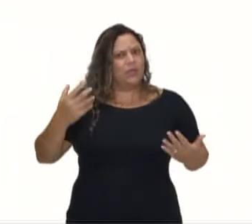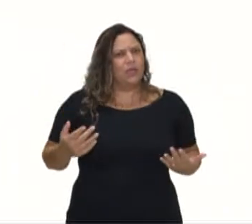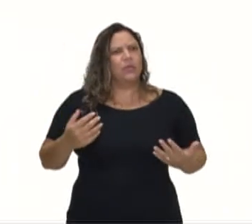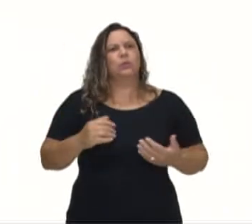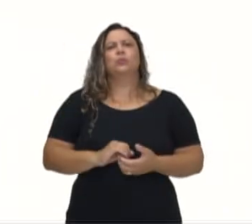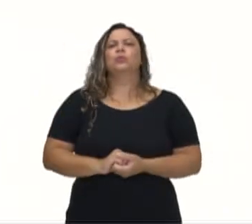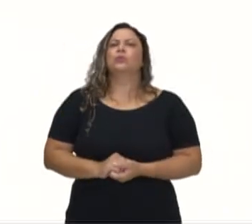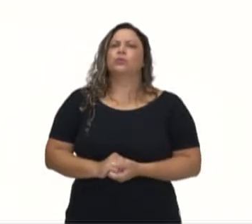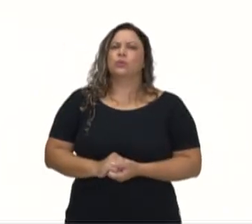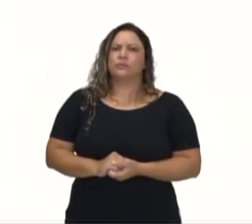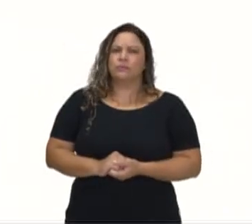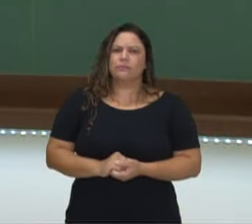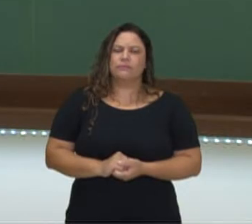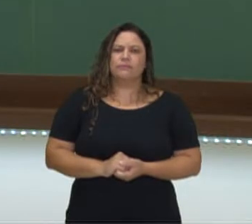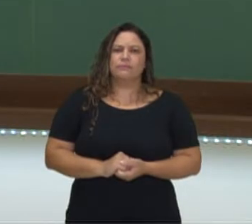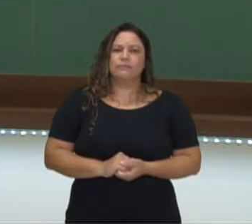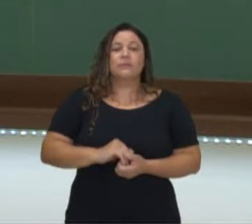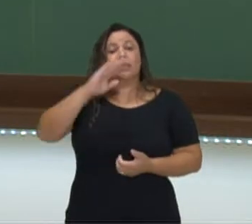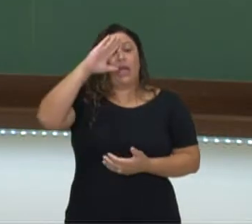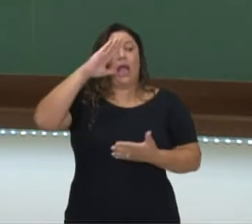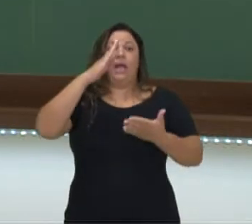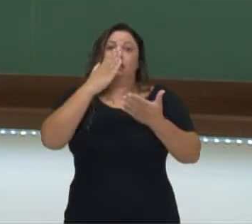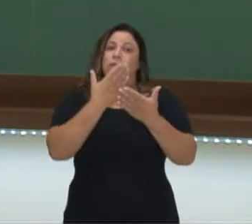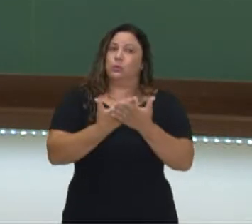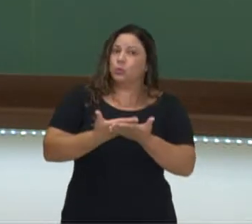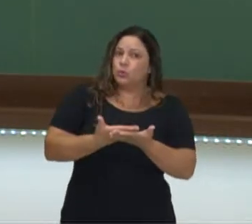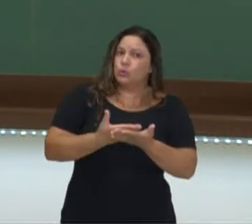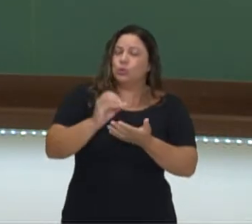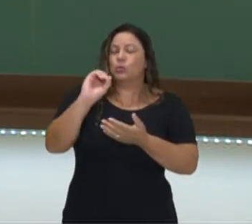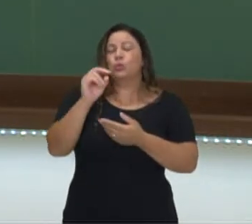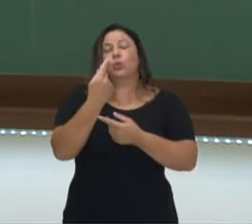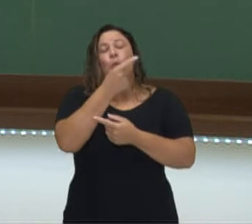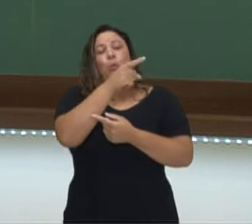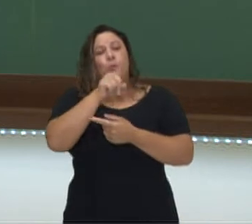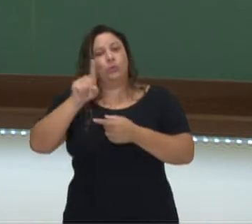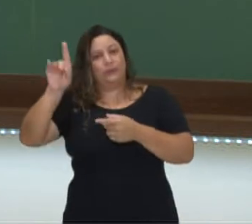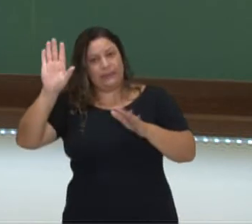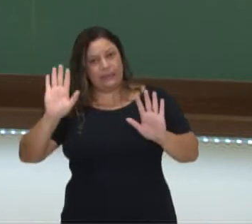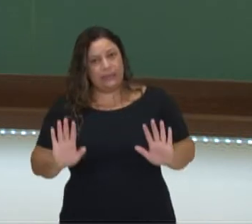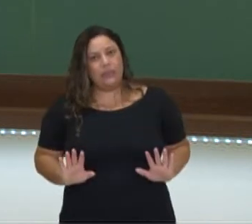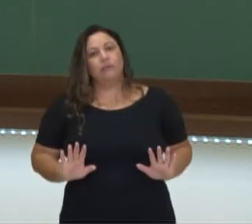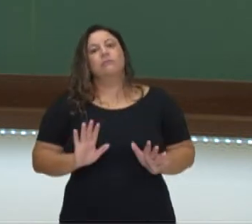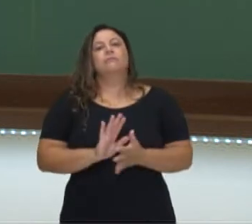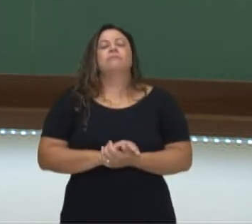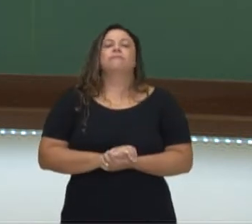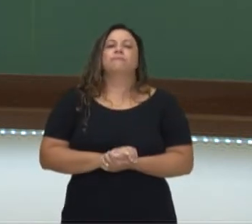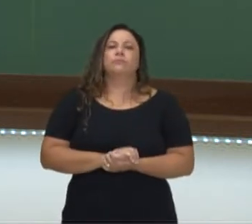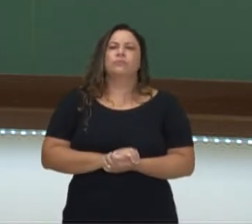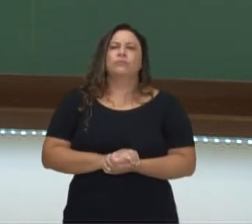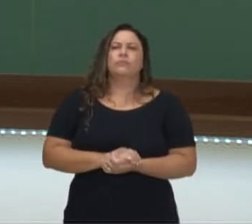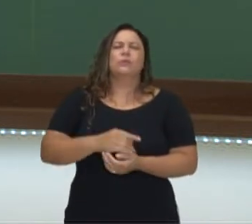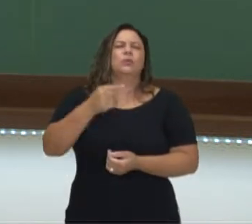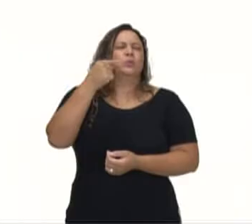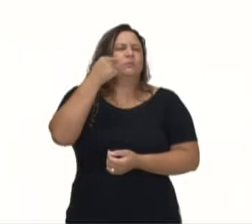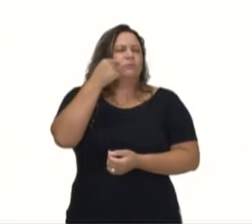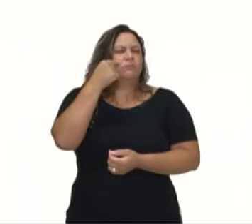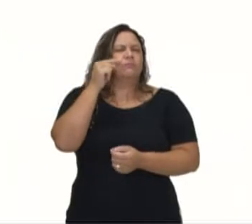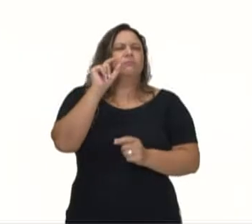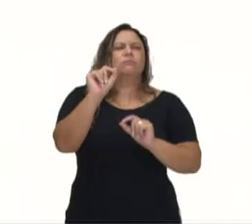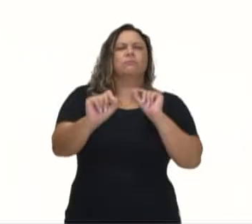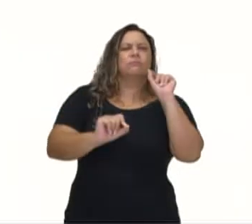Believe it or not, acredite ou não. In my point of view, no meu ponto de vista.